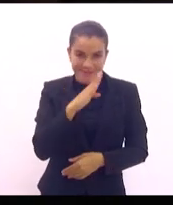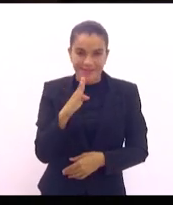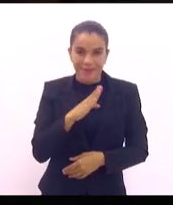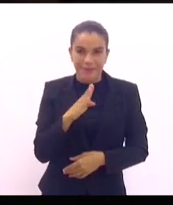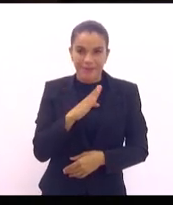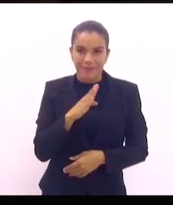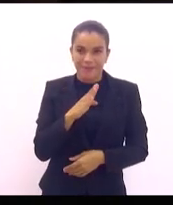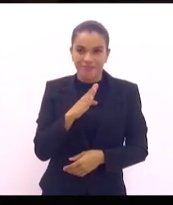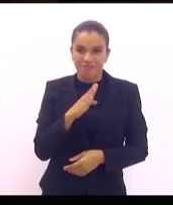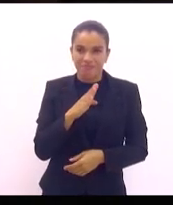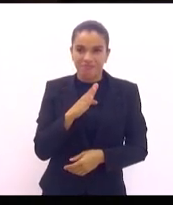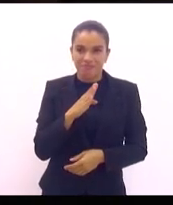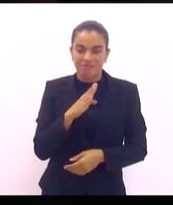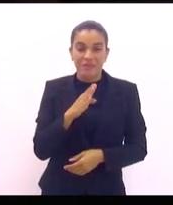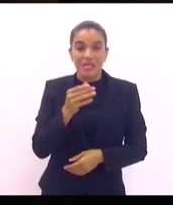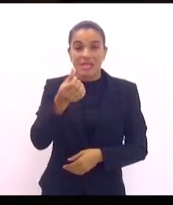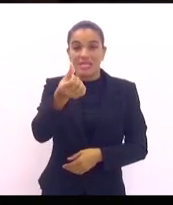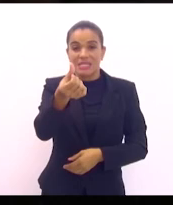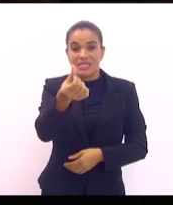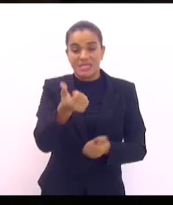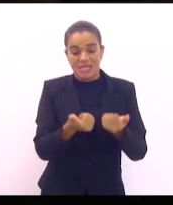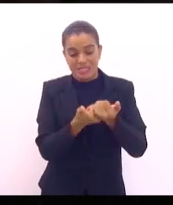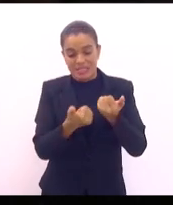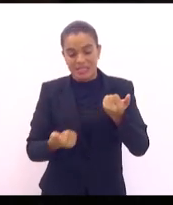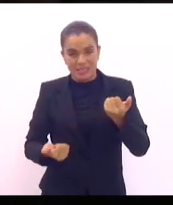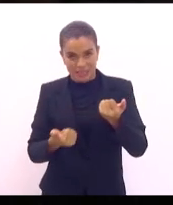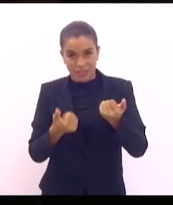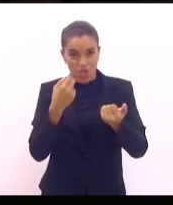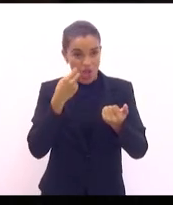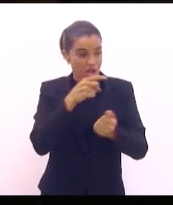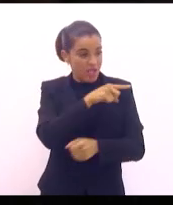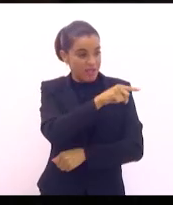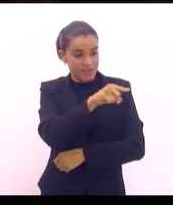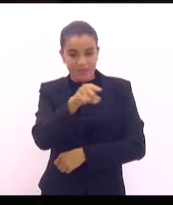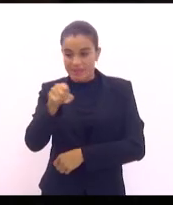comigo seis assessores, olhem para os seis,